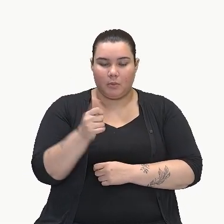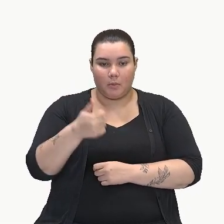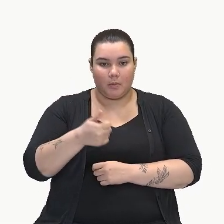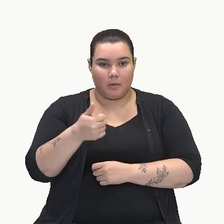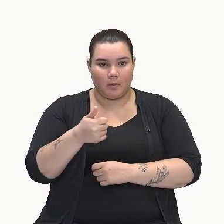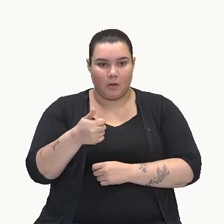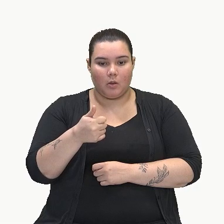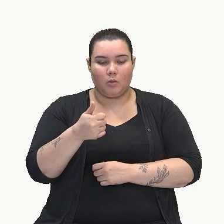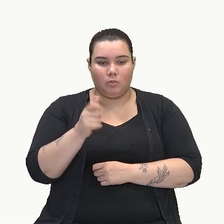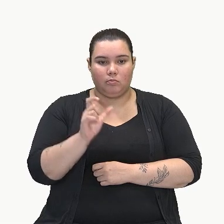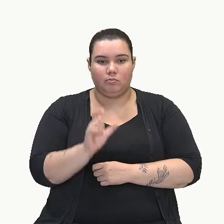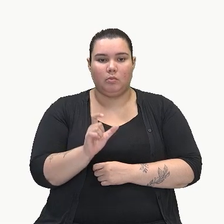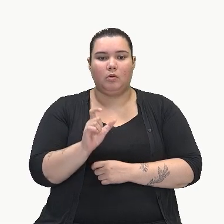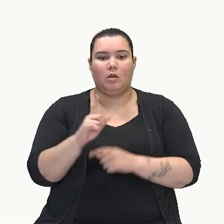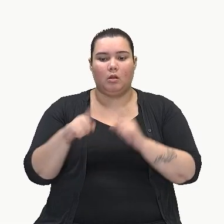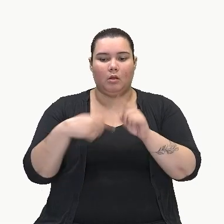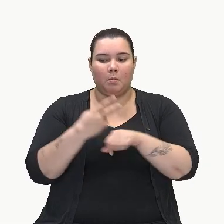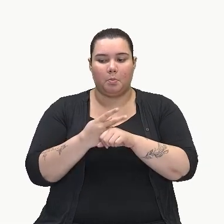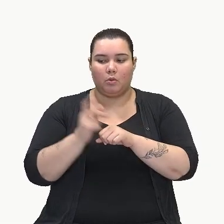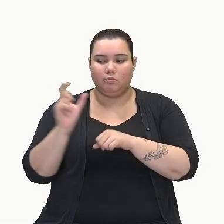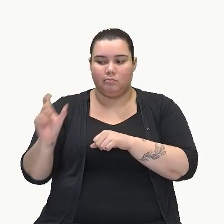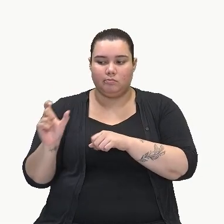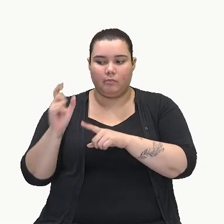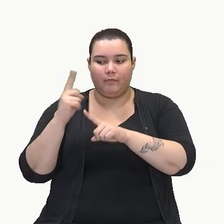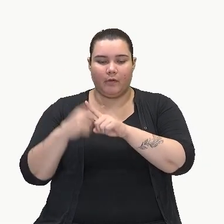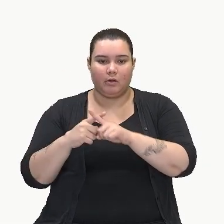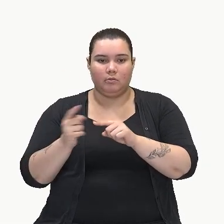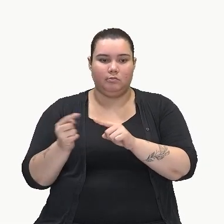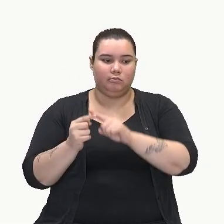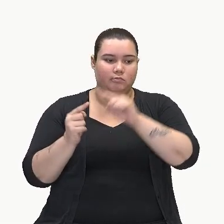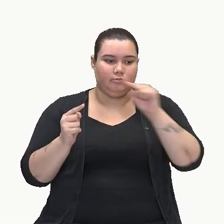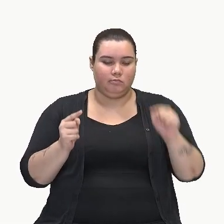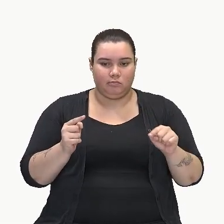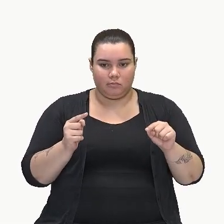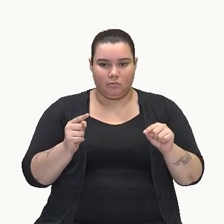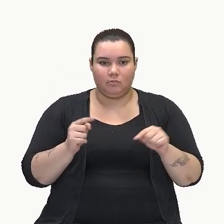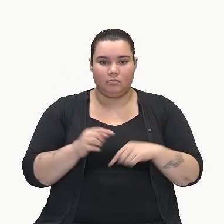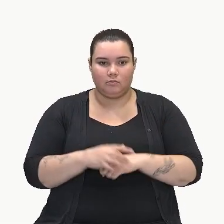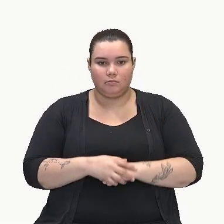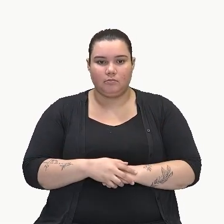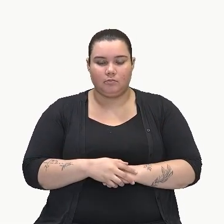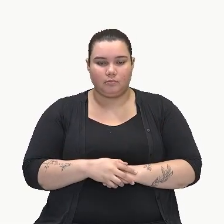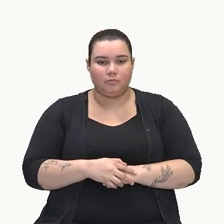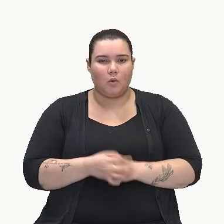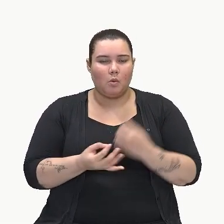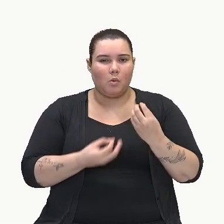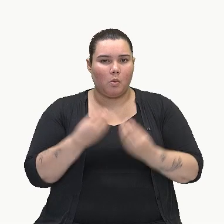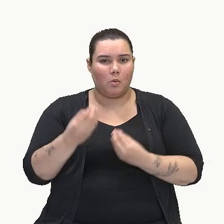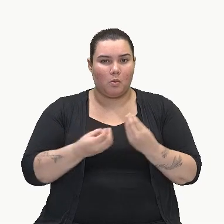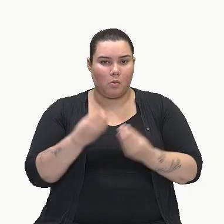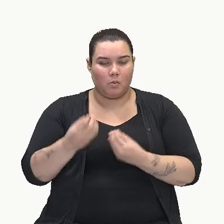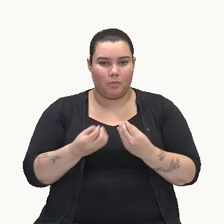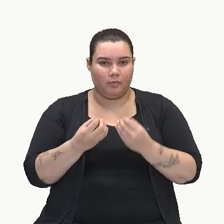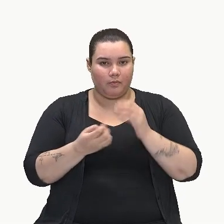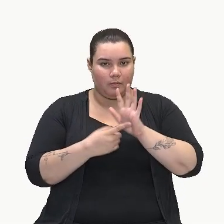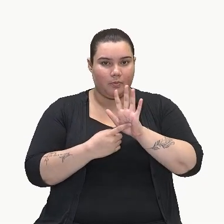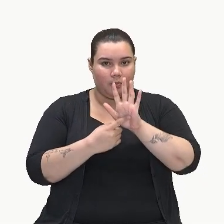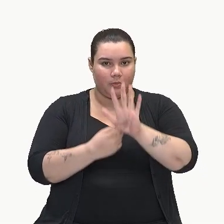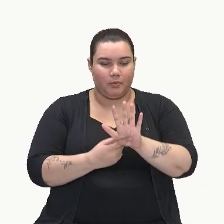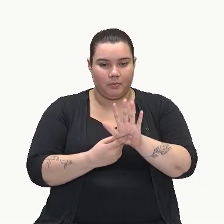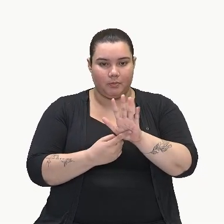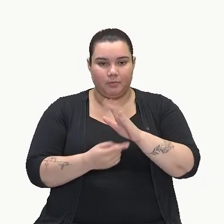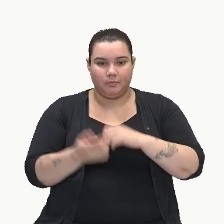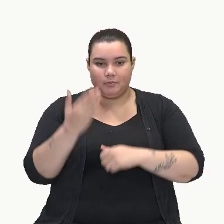todos os termos do meu polinômio. Ou seja, todos os números que estão dentro do meu